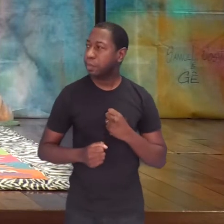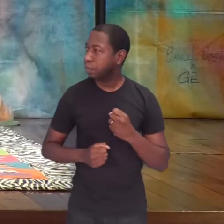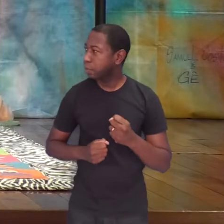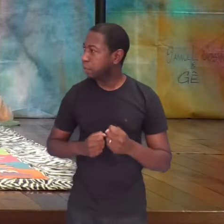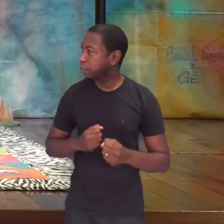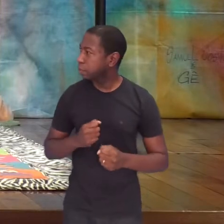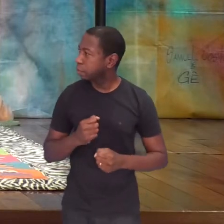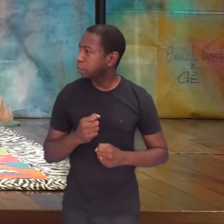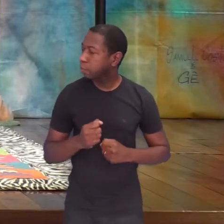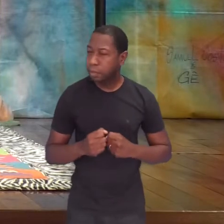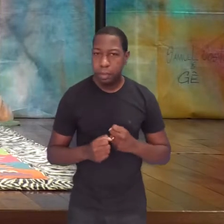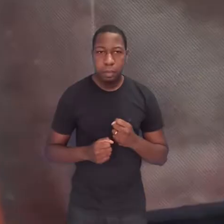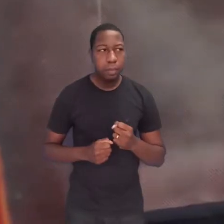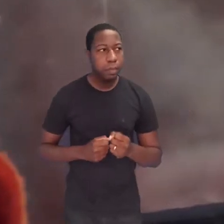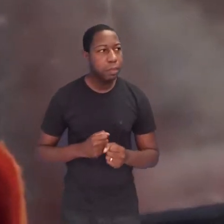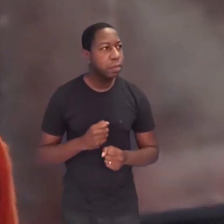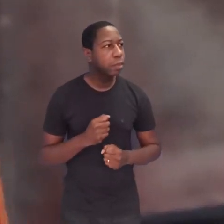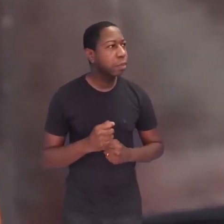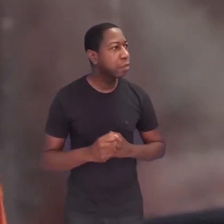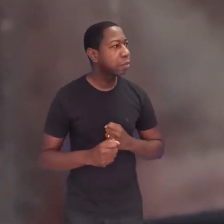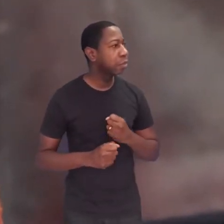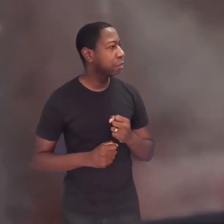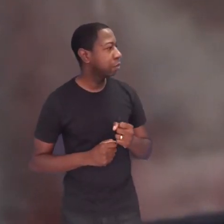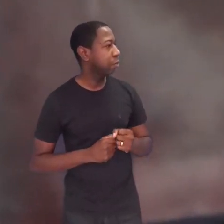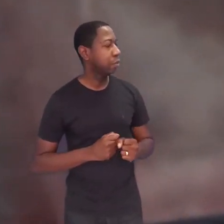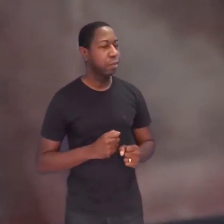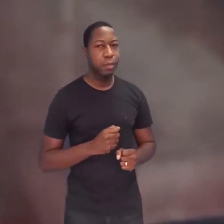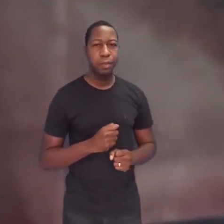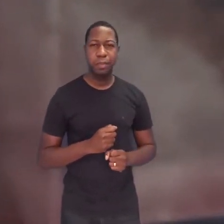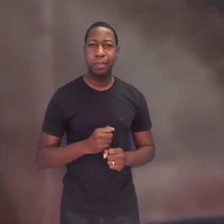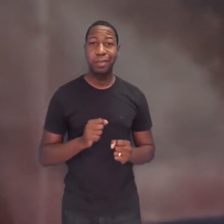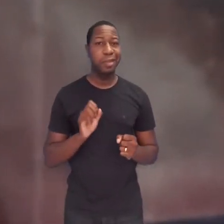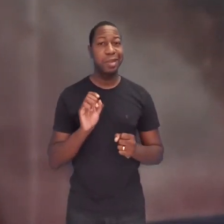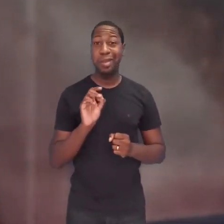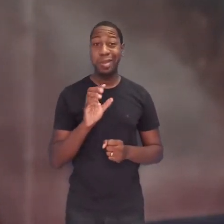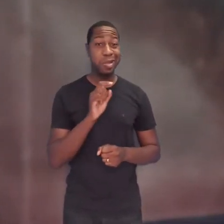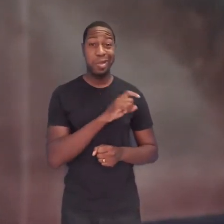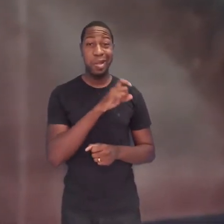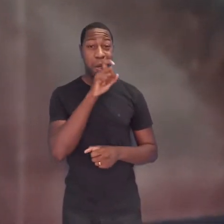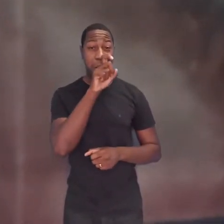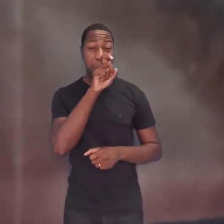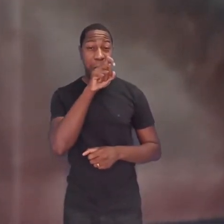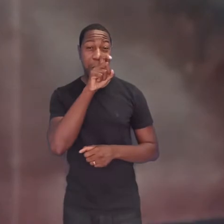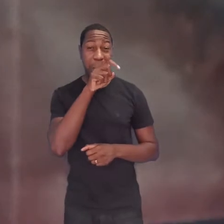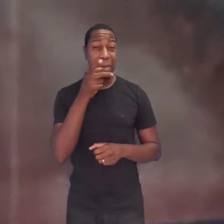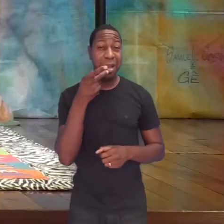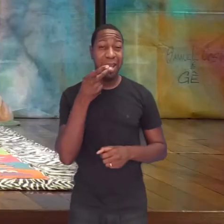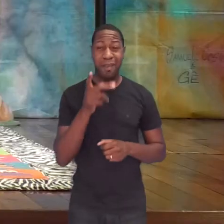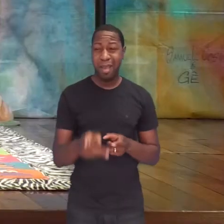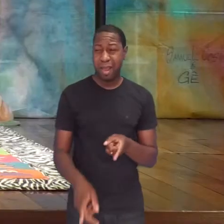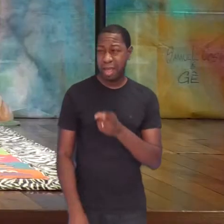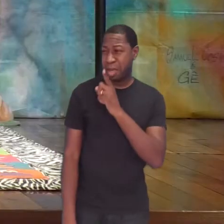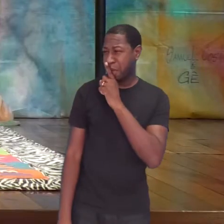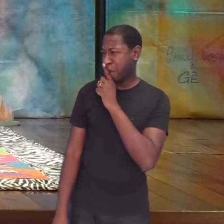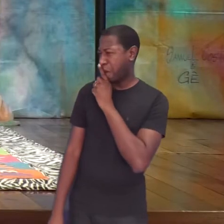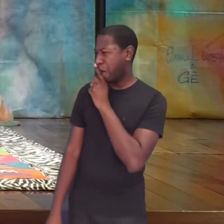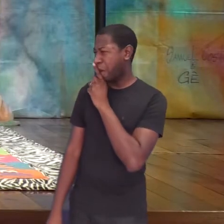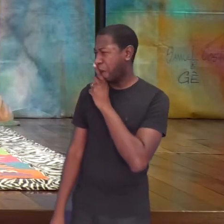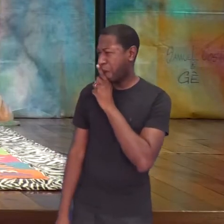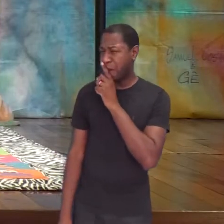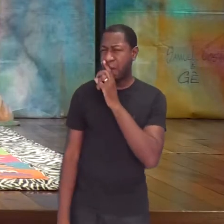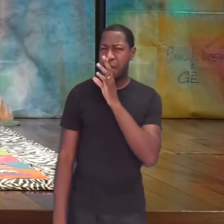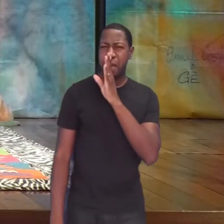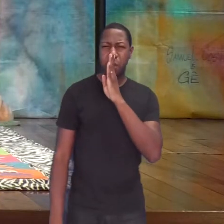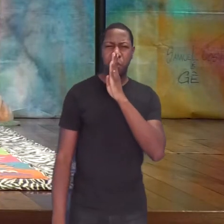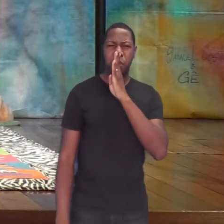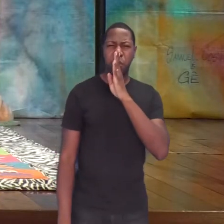ouvia-se a voz do papagaio. Cala a boca! Cala a boca! Mas o reizinho nem